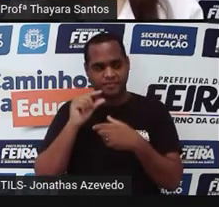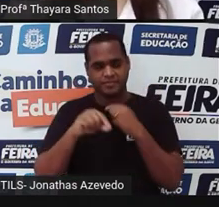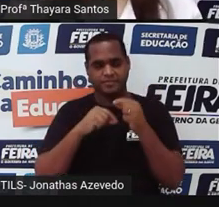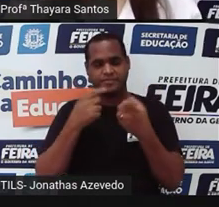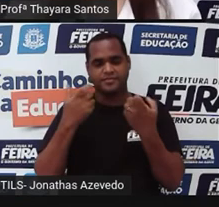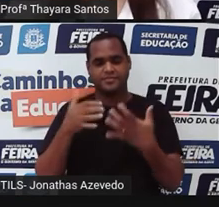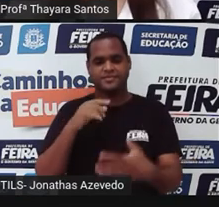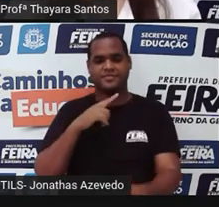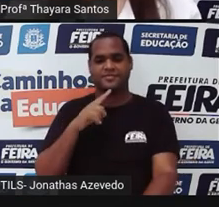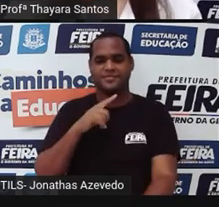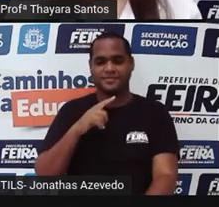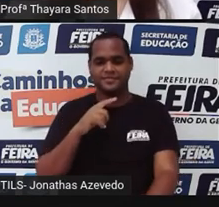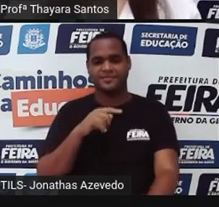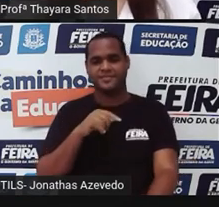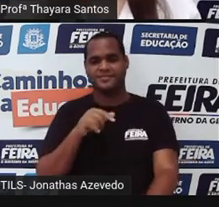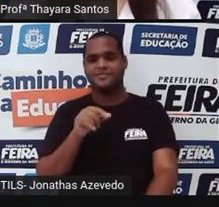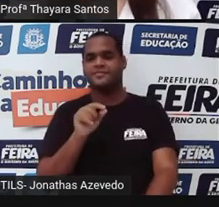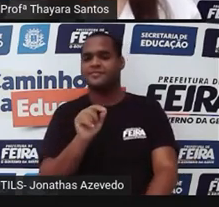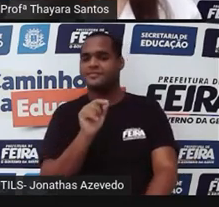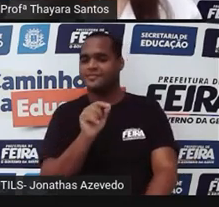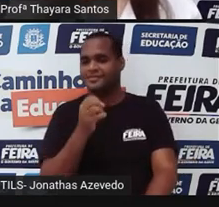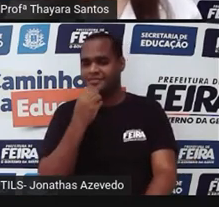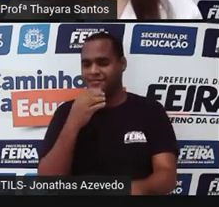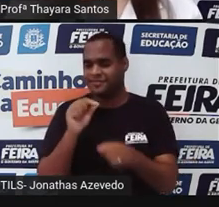todo esse conhecimento que está sendo produzido.